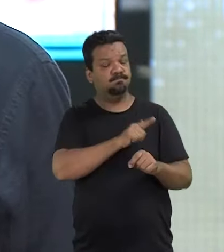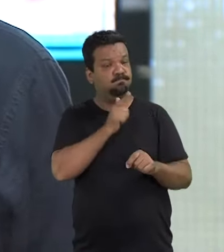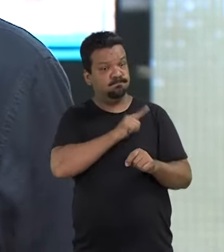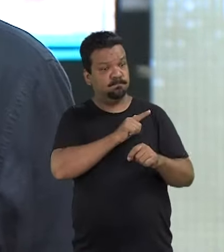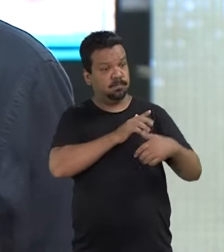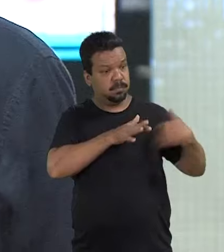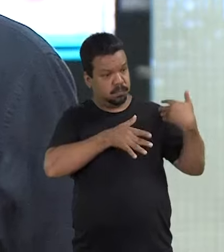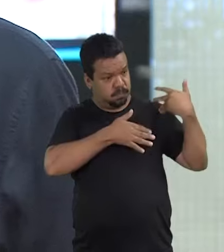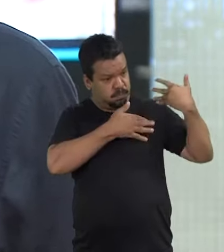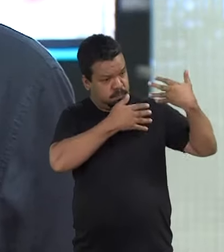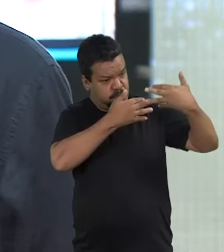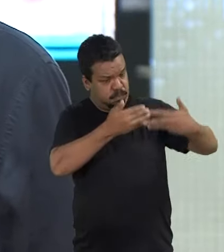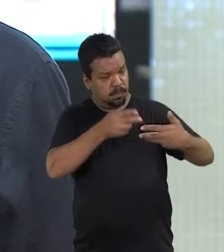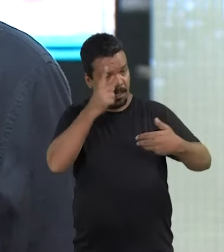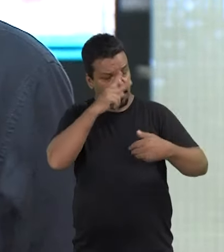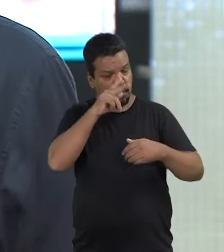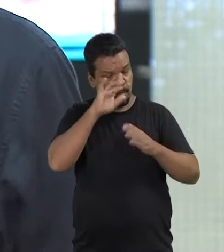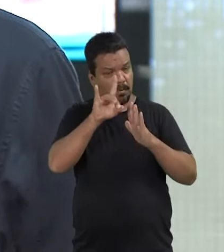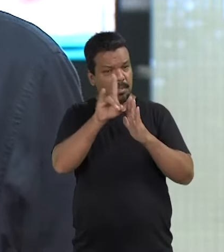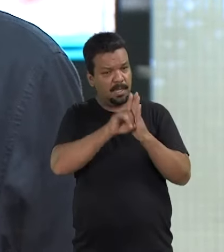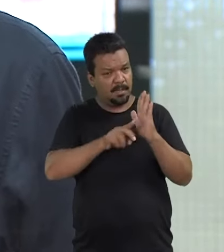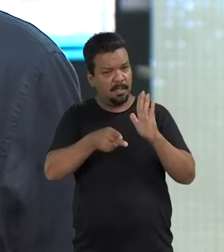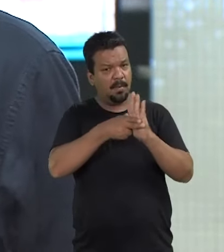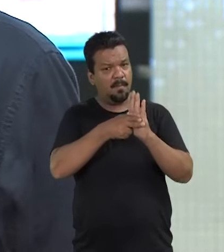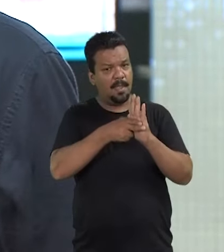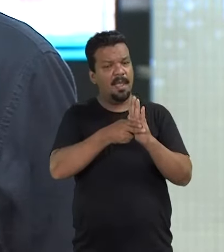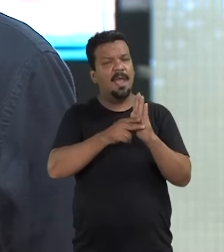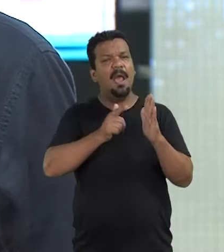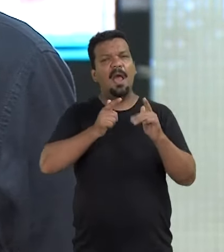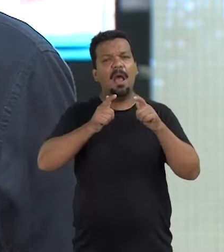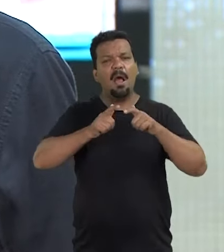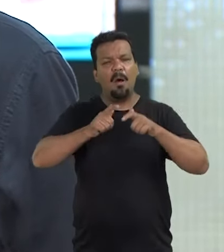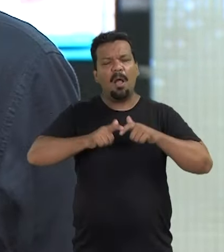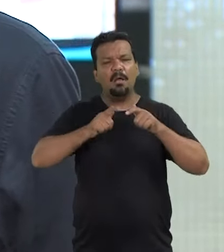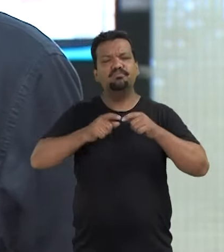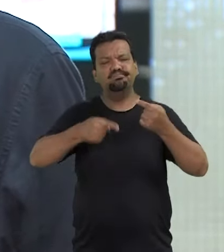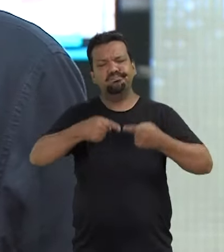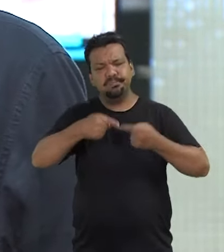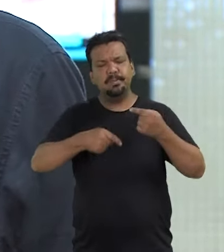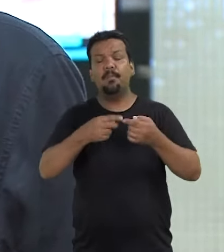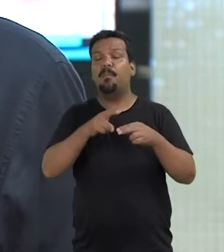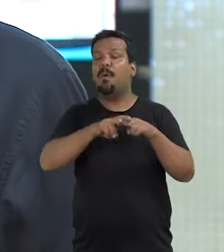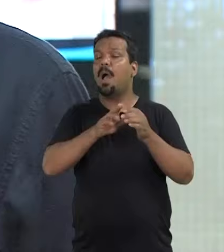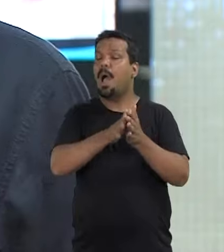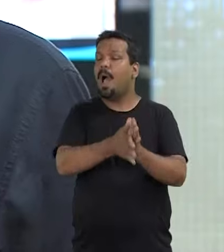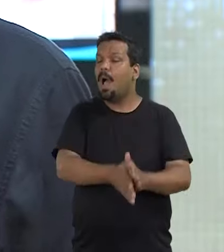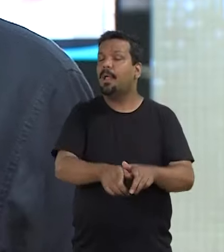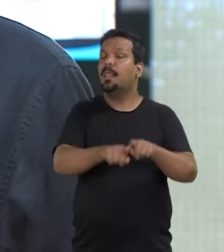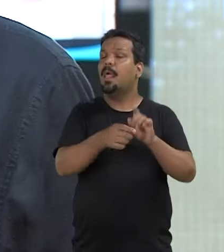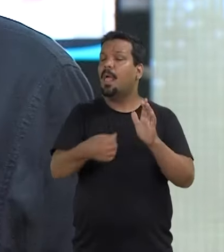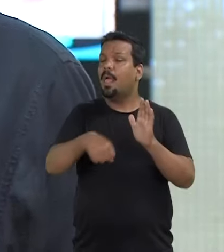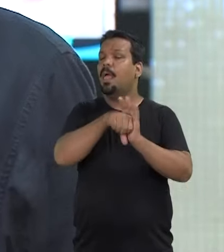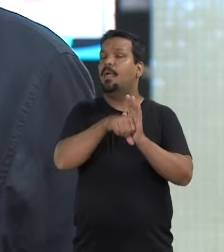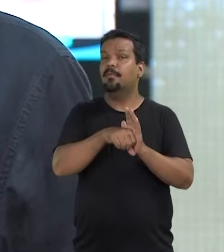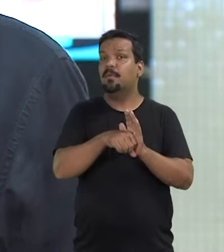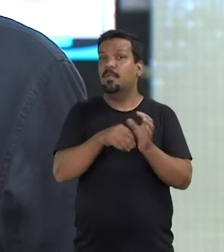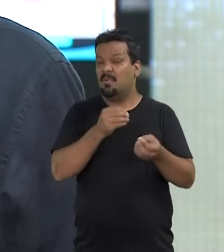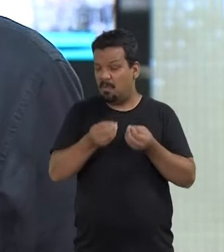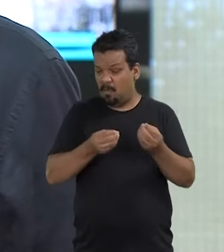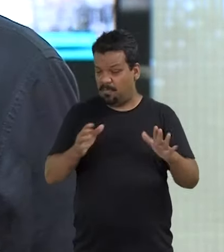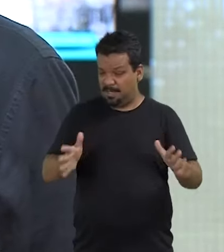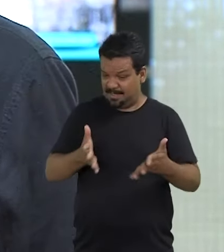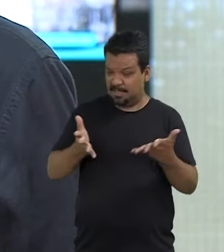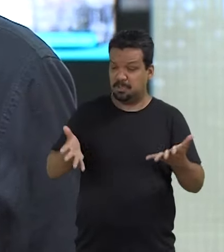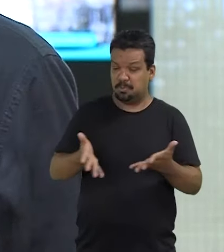conquistaram ao longo da história o direito de assumirem cargos políticos em meio a tantos preconceitos e crimes. Como